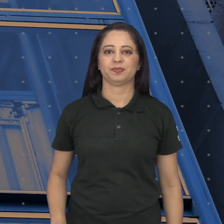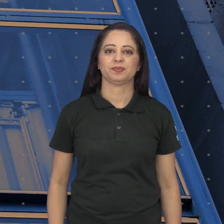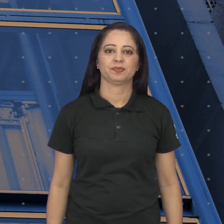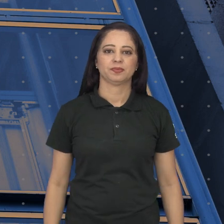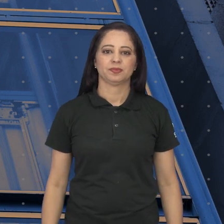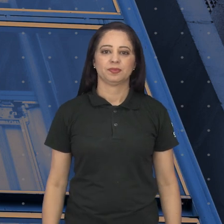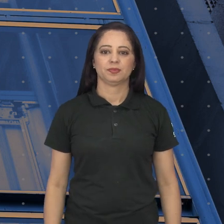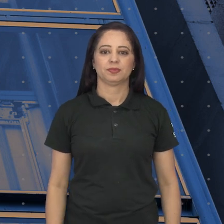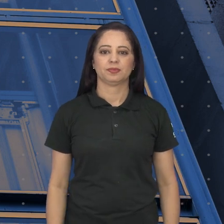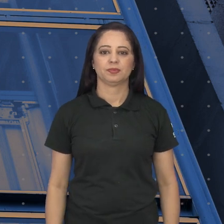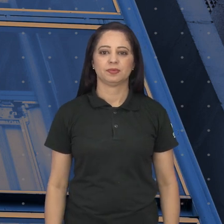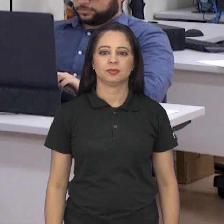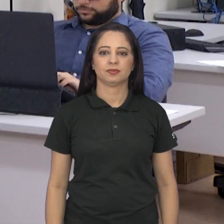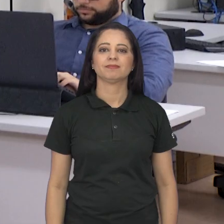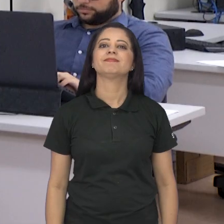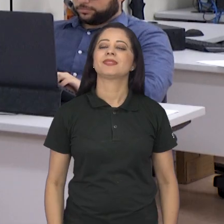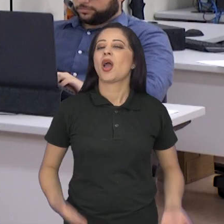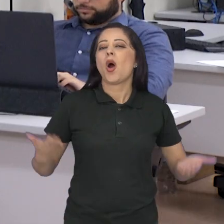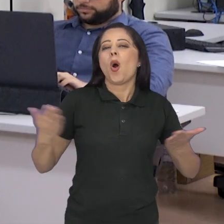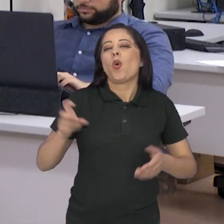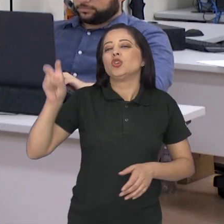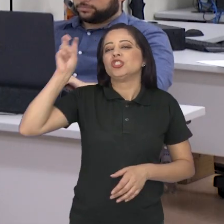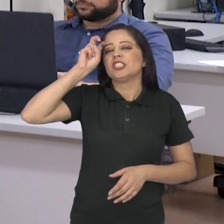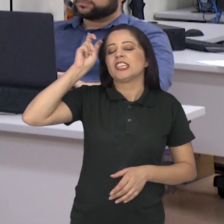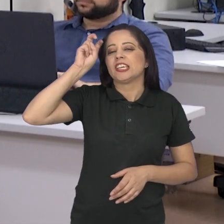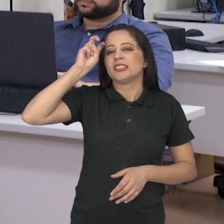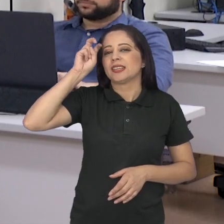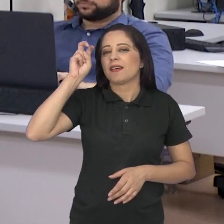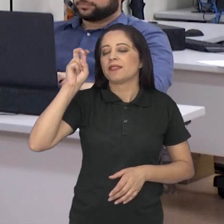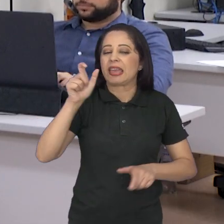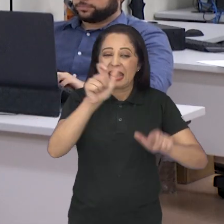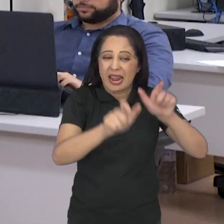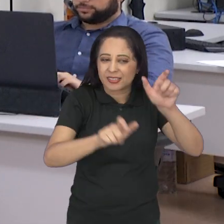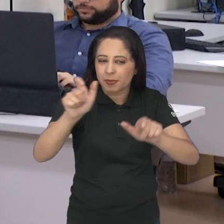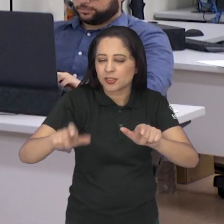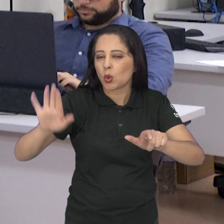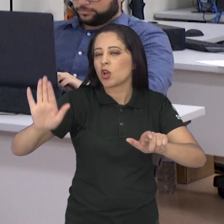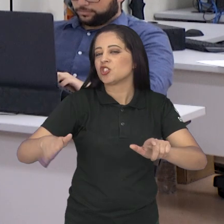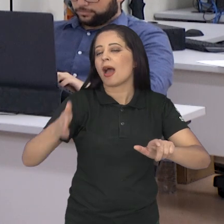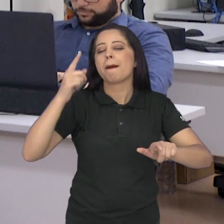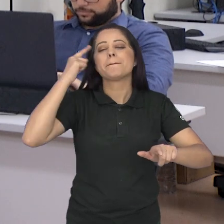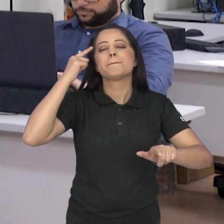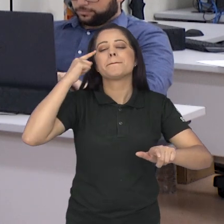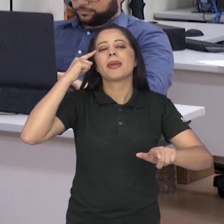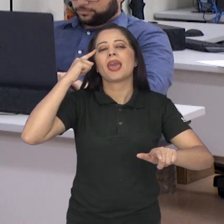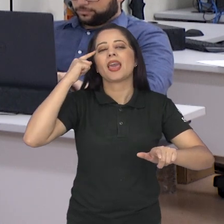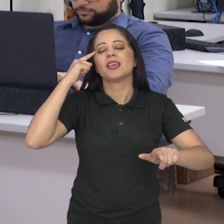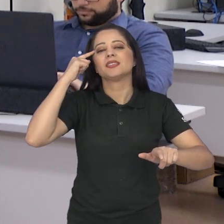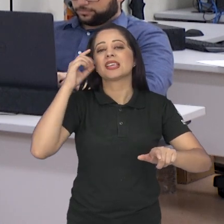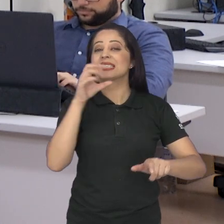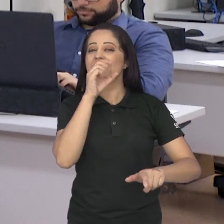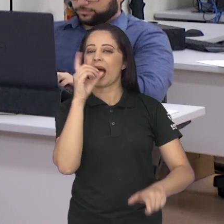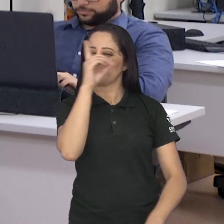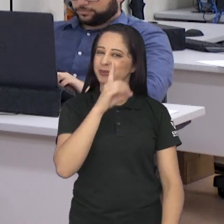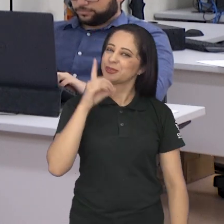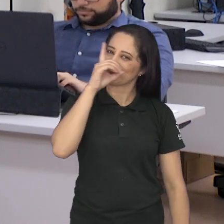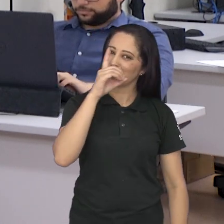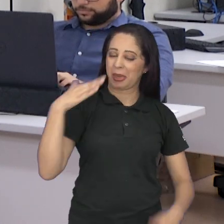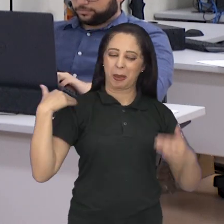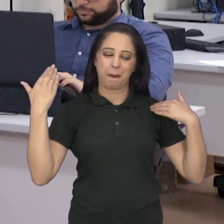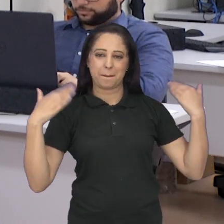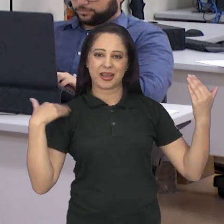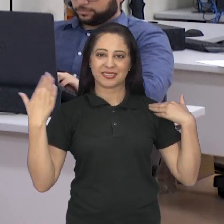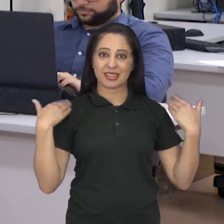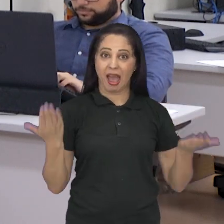centro. E hoje é quinta-feira, tem gente que já começa a se programar para as opções de lazer no fim de semana, né pessoal?